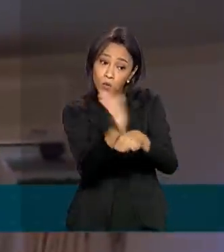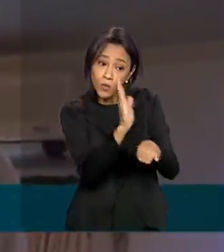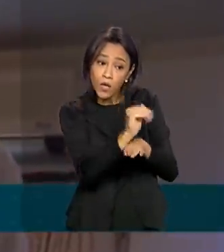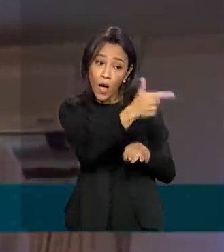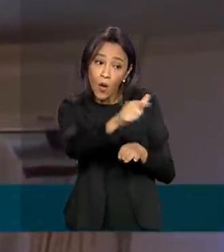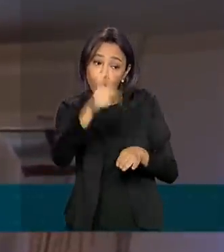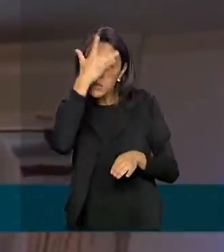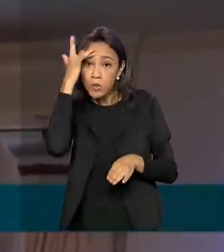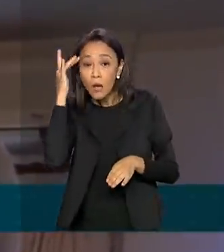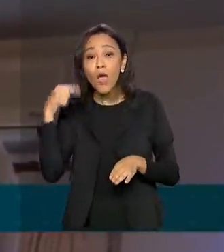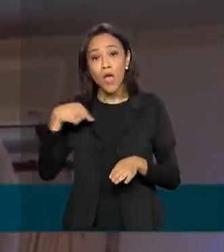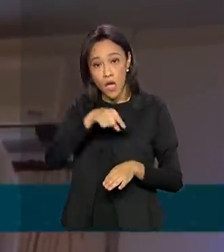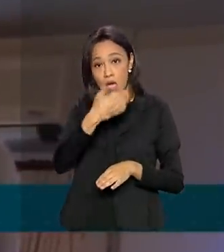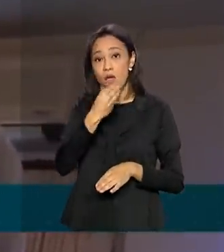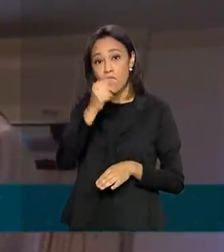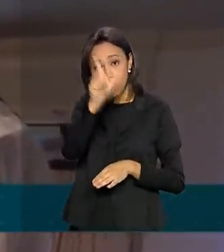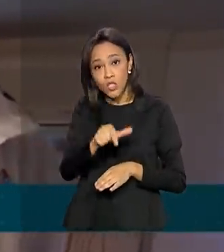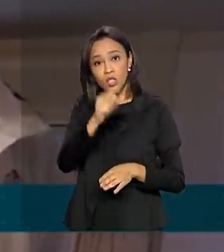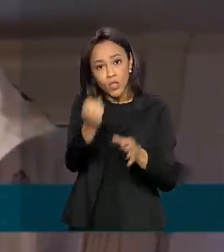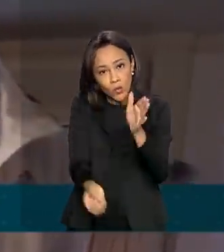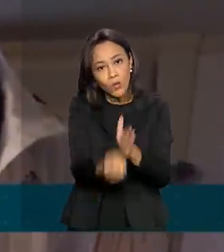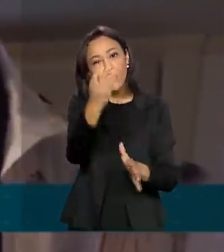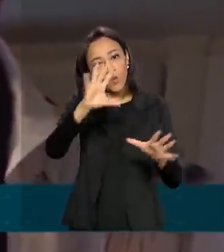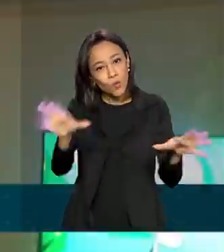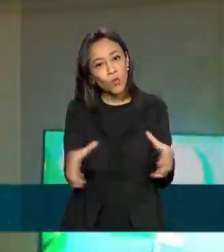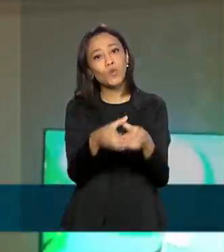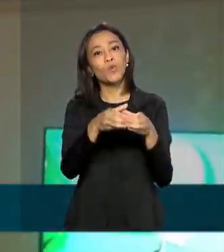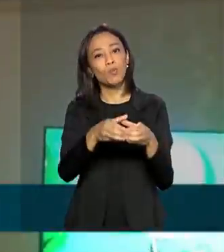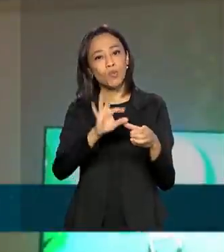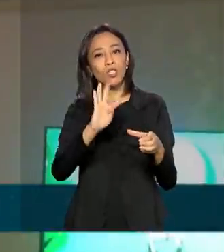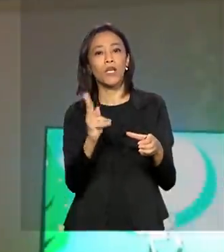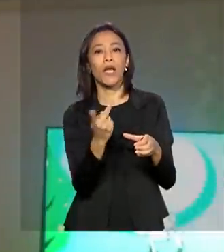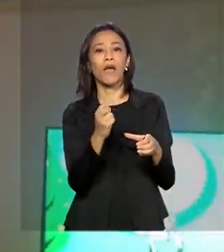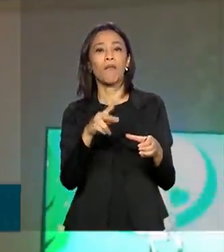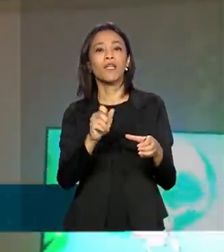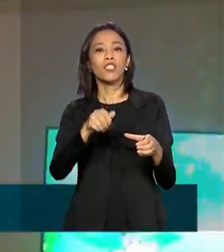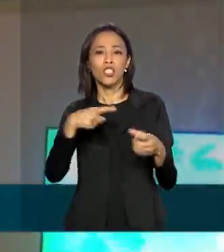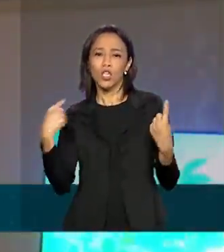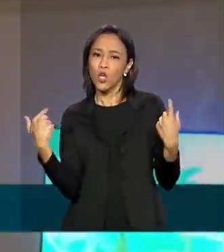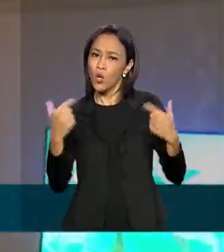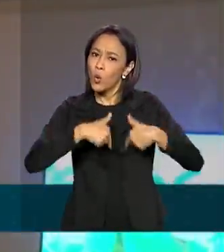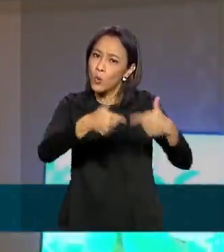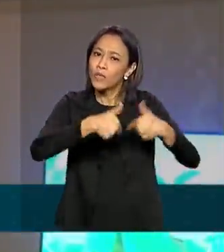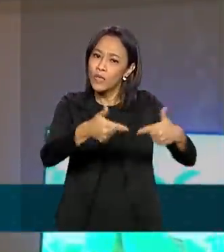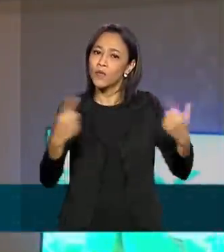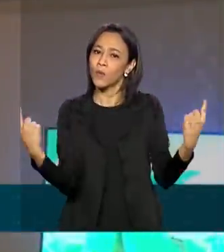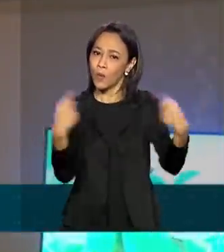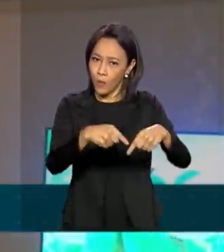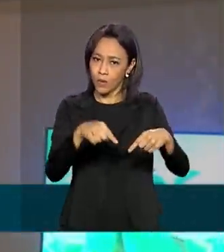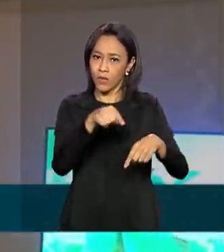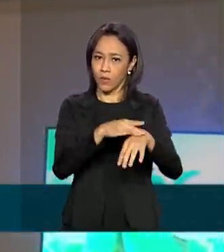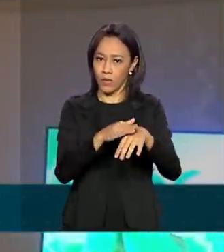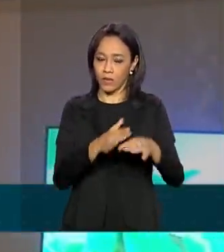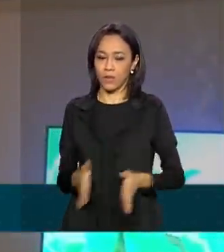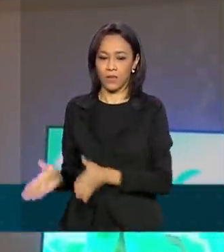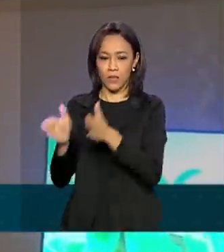formou um grupo de apoio aos portadores de hepatites virais. Nós, do grupo, apoiamos muito